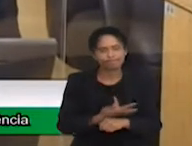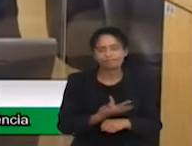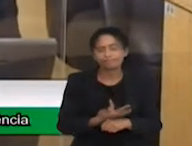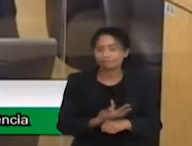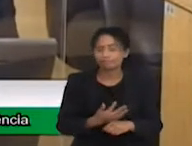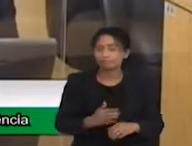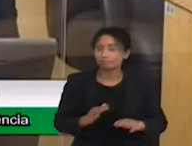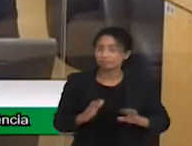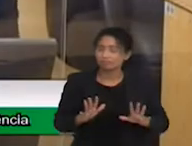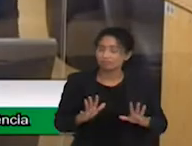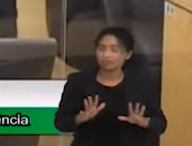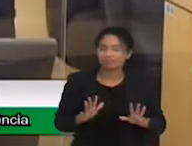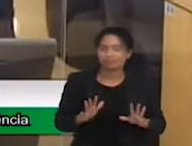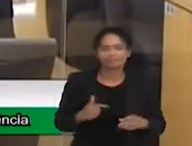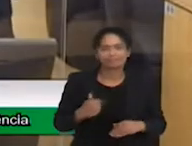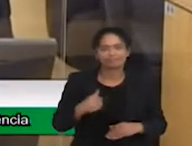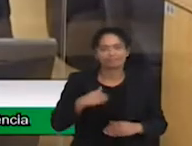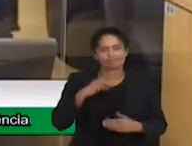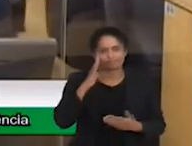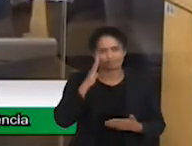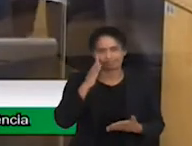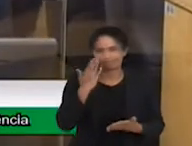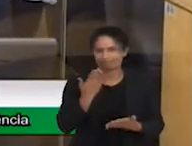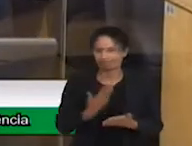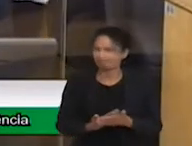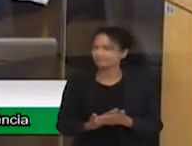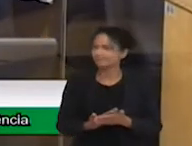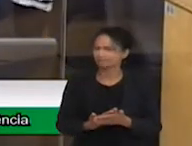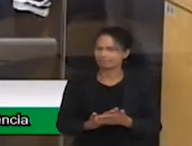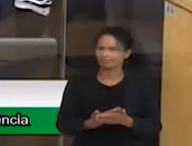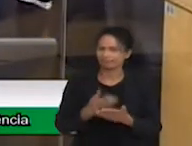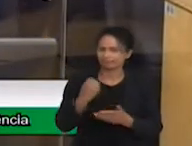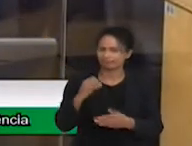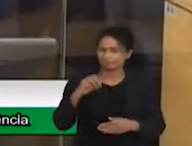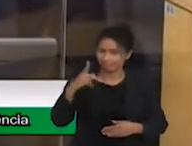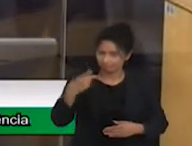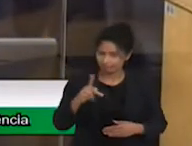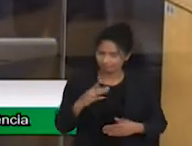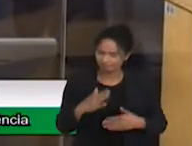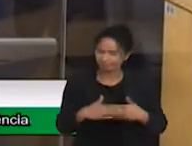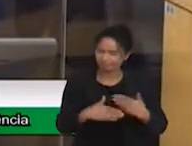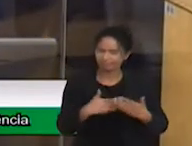já está acontecendo, já está tendo uma revolução. Os outros governos